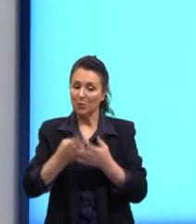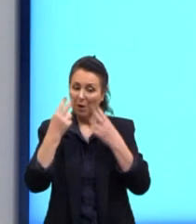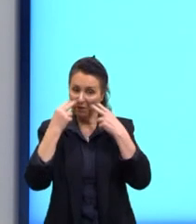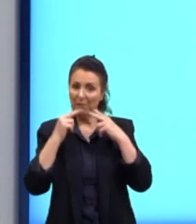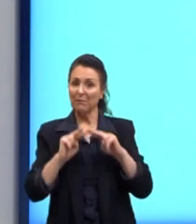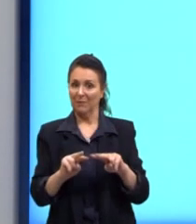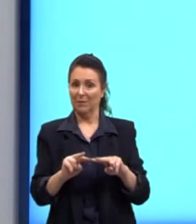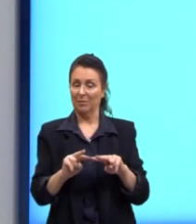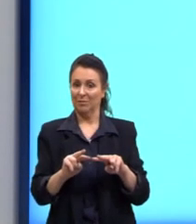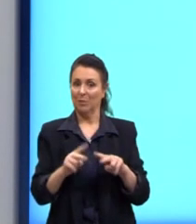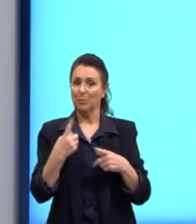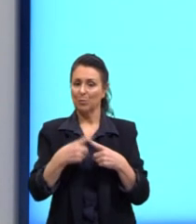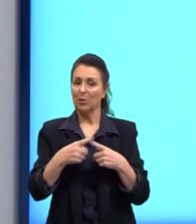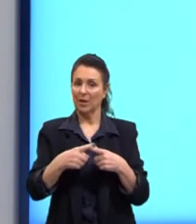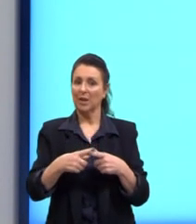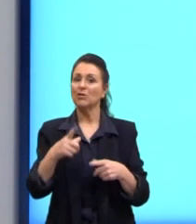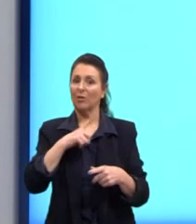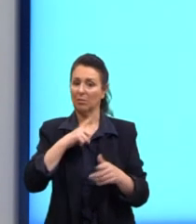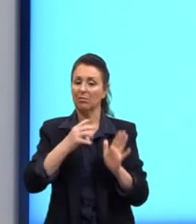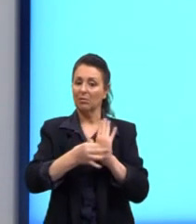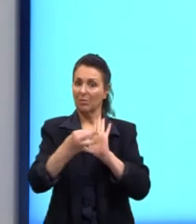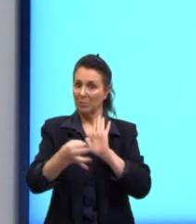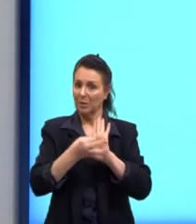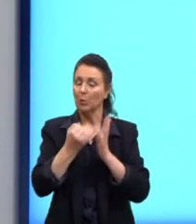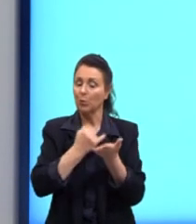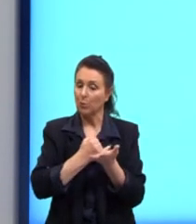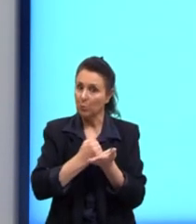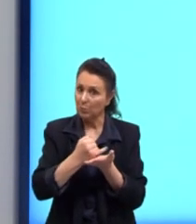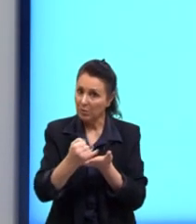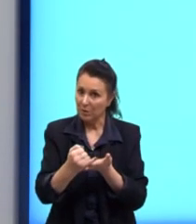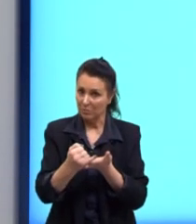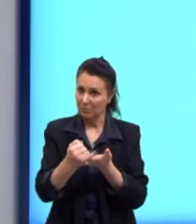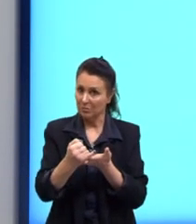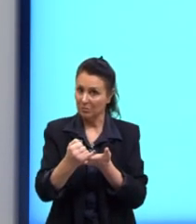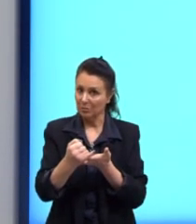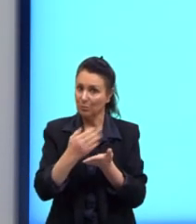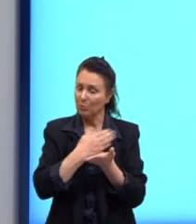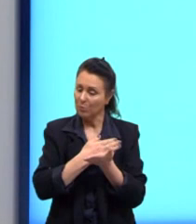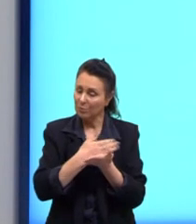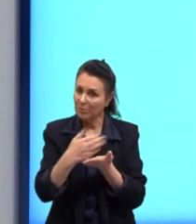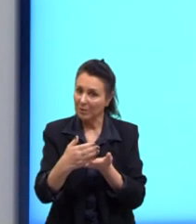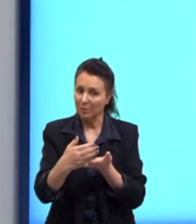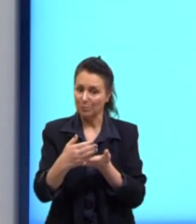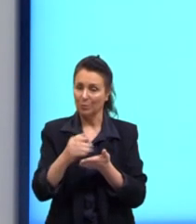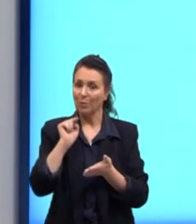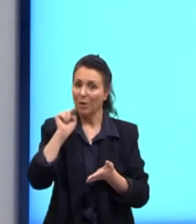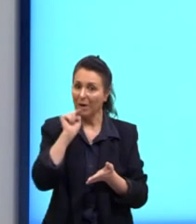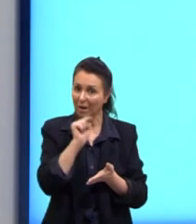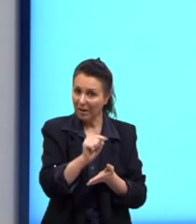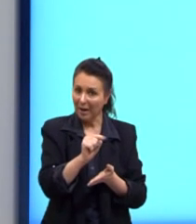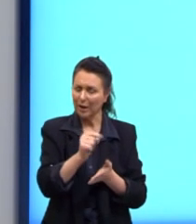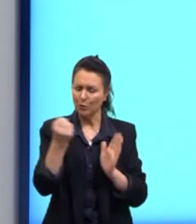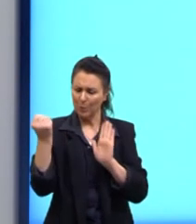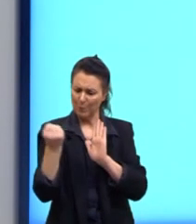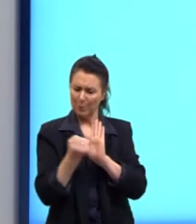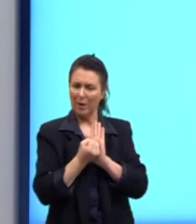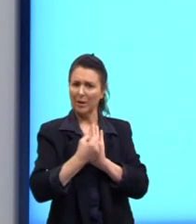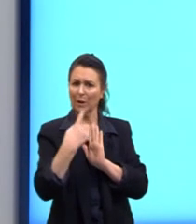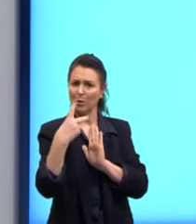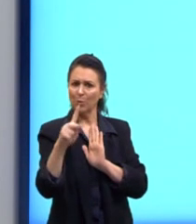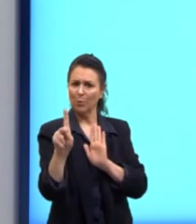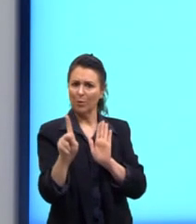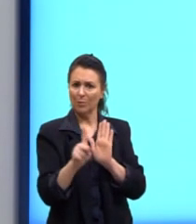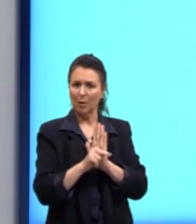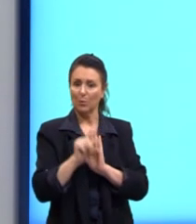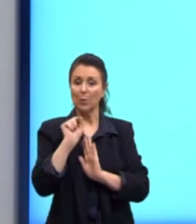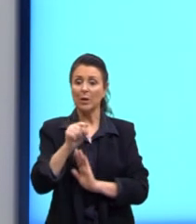já dá o posicionamento dele lá no início, lá na introdução. É lá que tu começa a colocar na tua marca sobre o que tu pensa